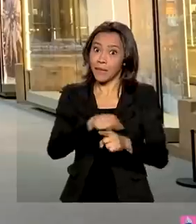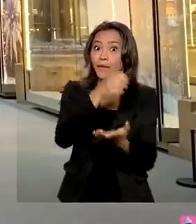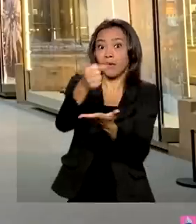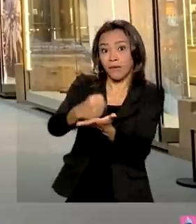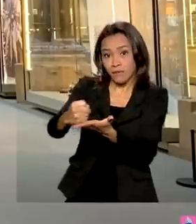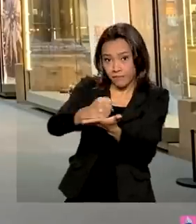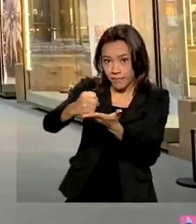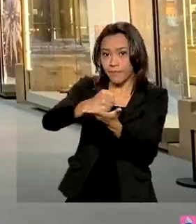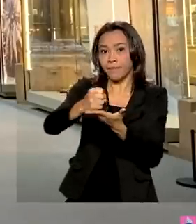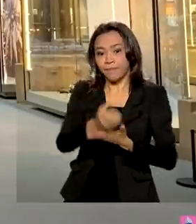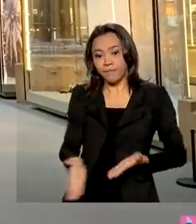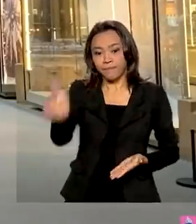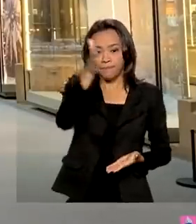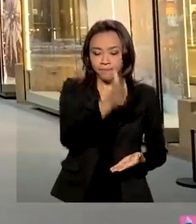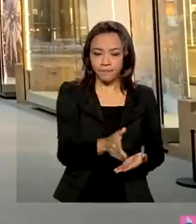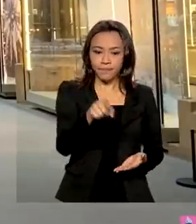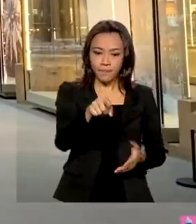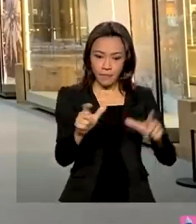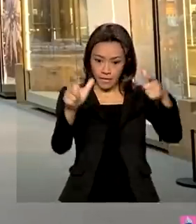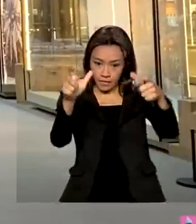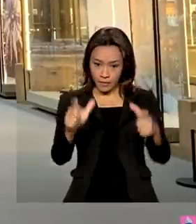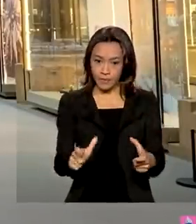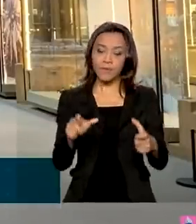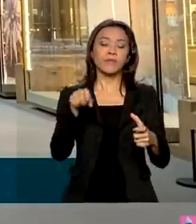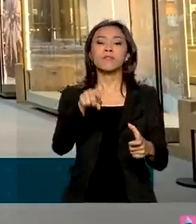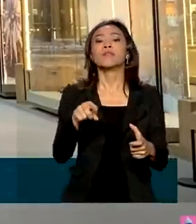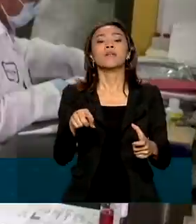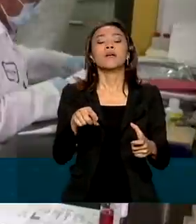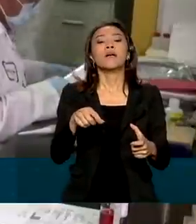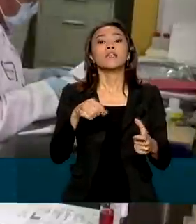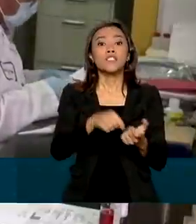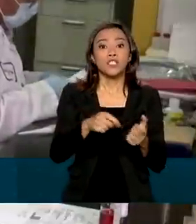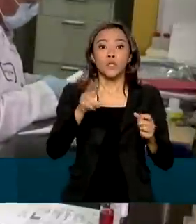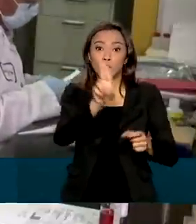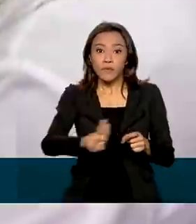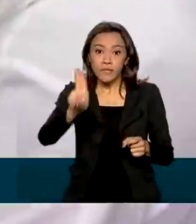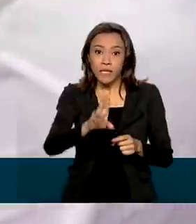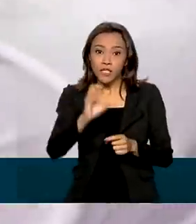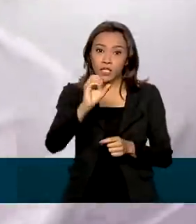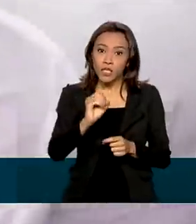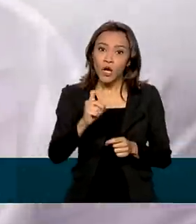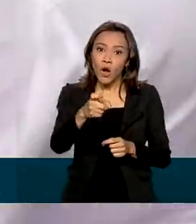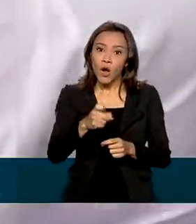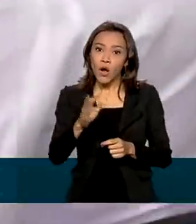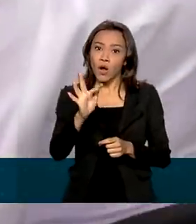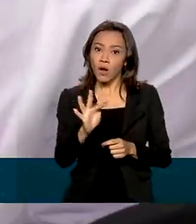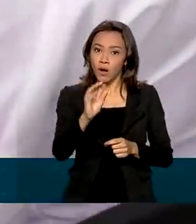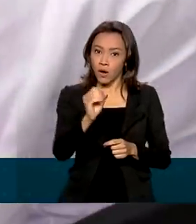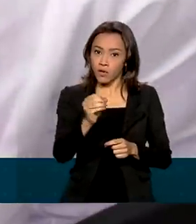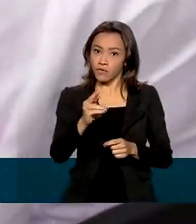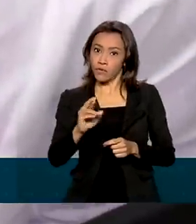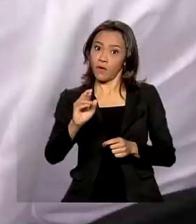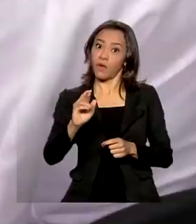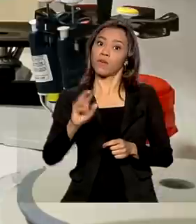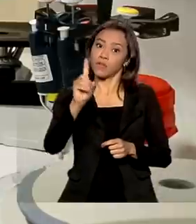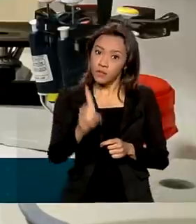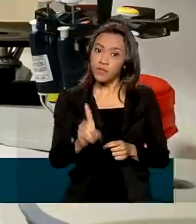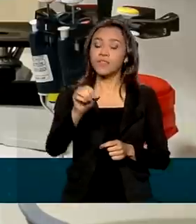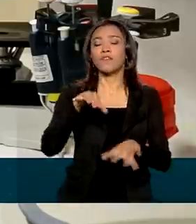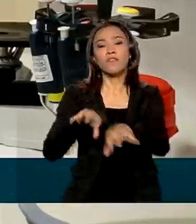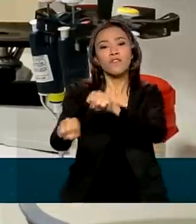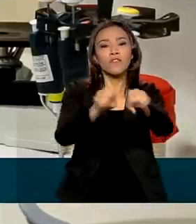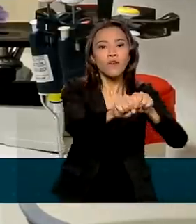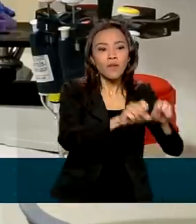A unidade de Oxford, no Brasil, vai priorizar a pesquisa em saúde global, além de formar novos